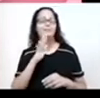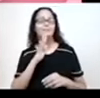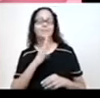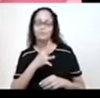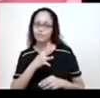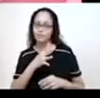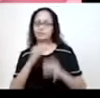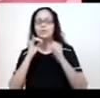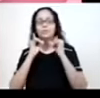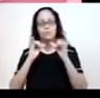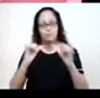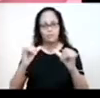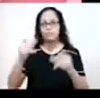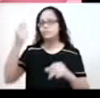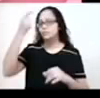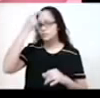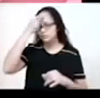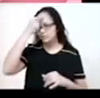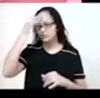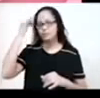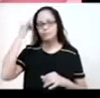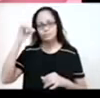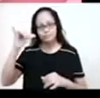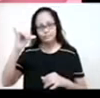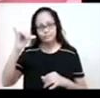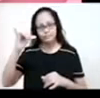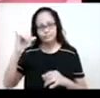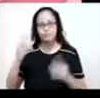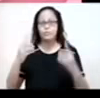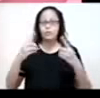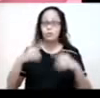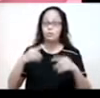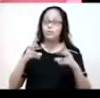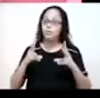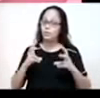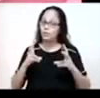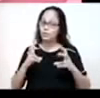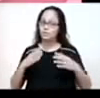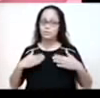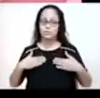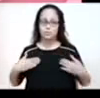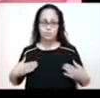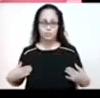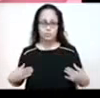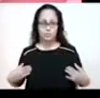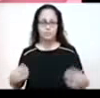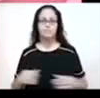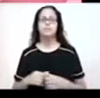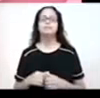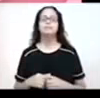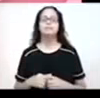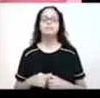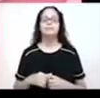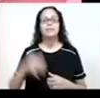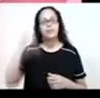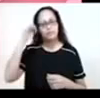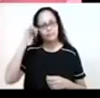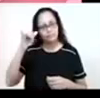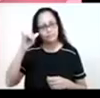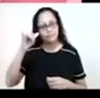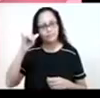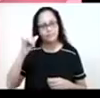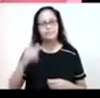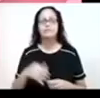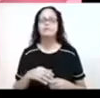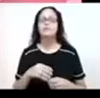mês da campanha de conscientização e prevenção contra o câncer de mama. A prevenção, obviamente, ela